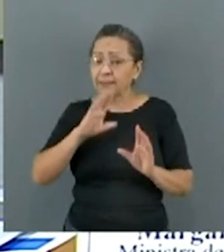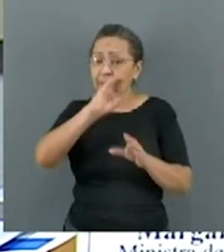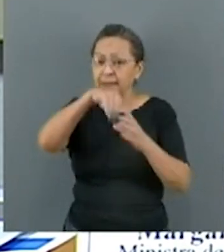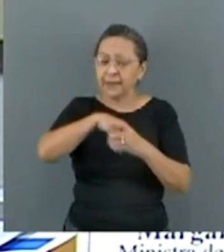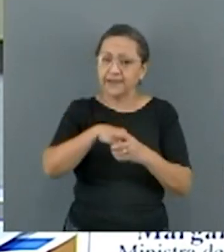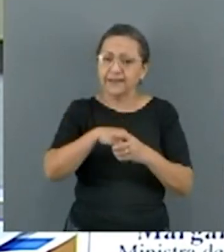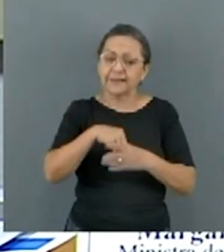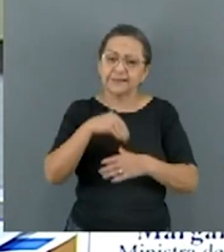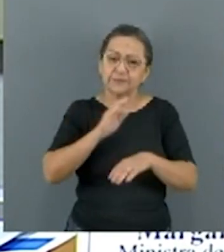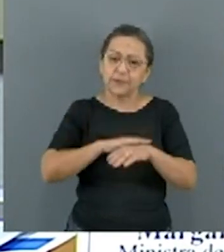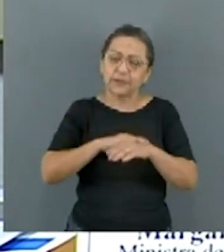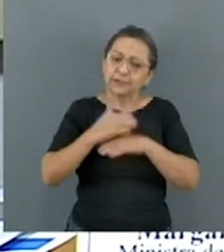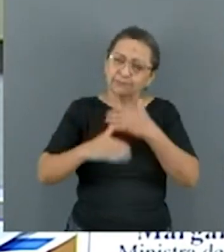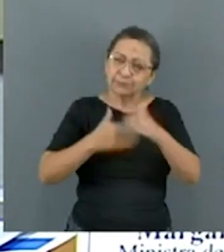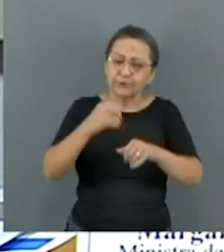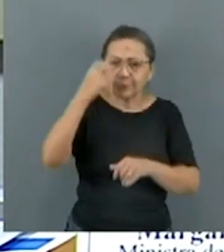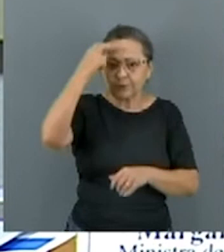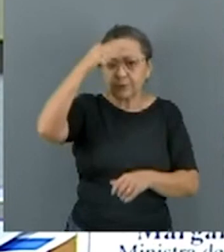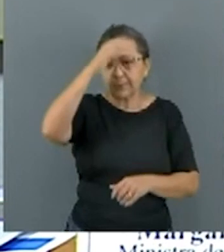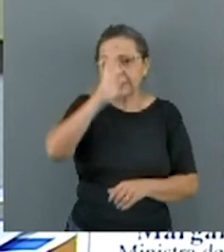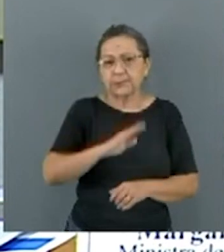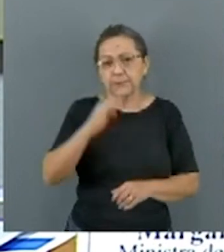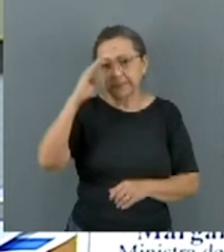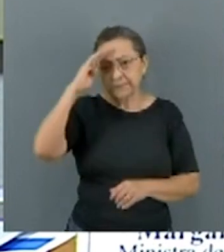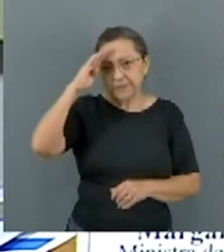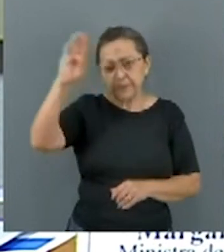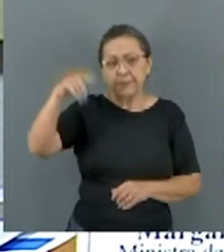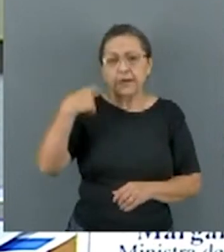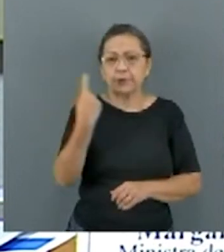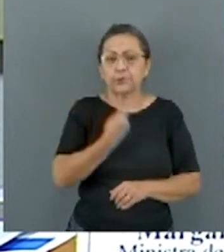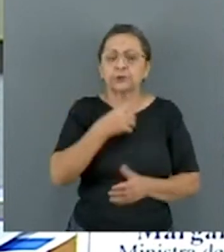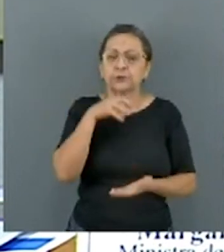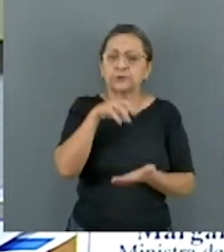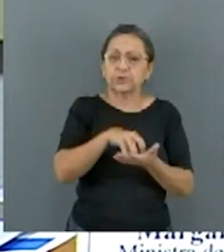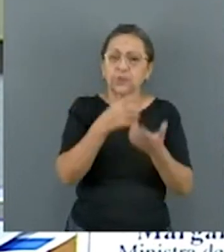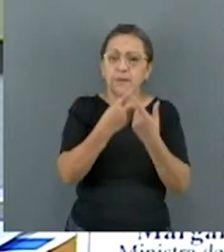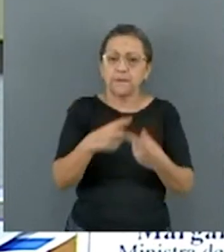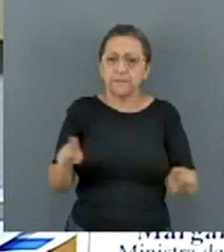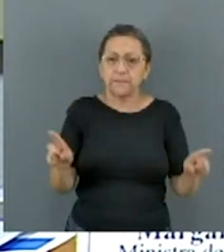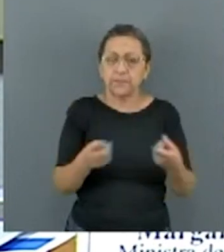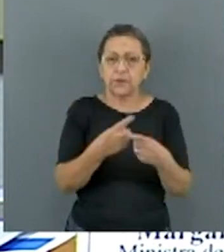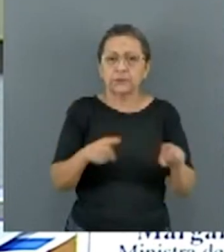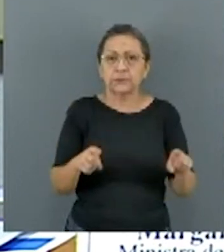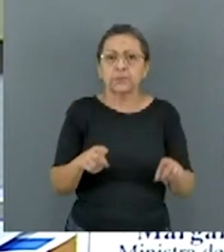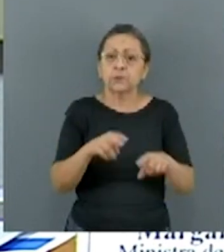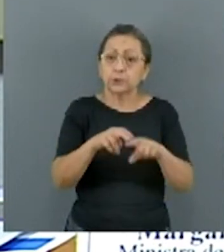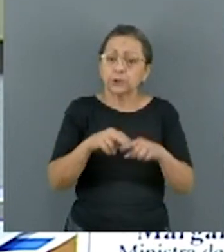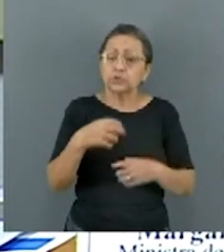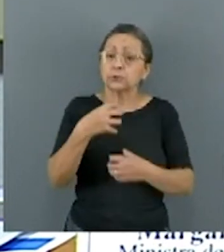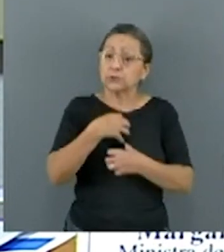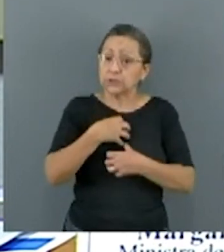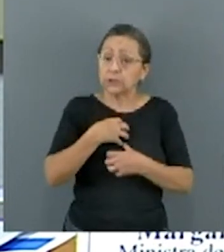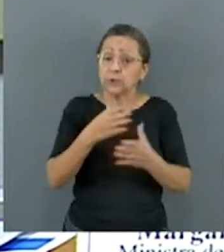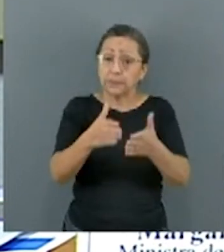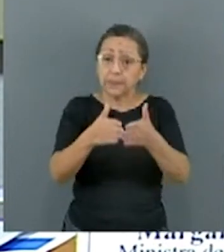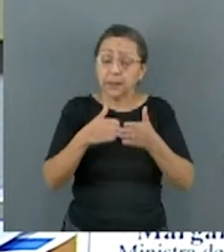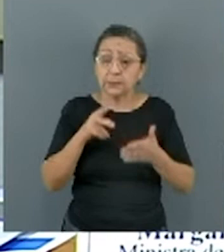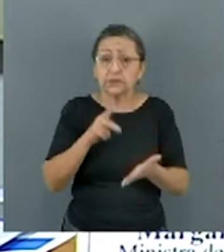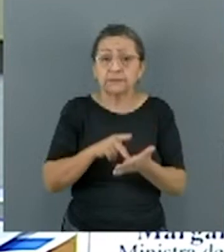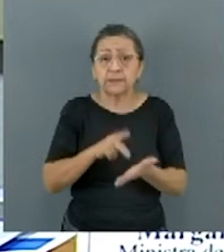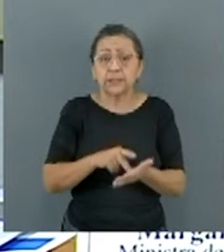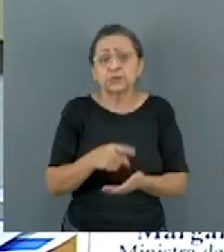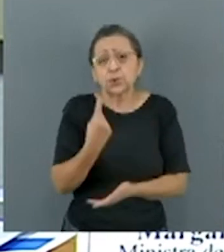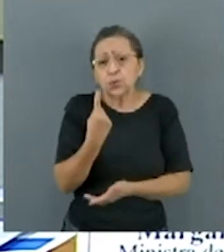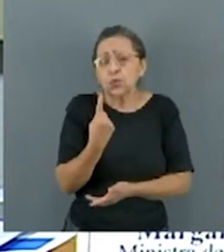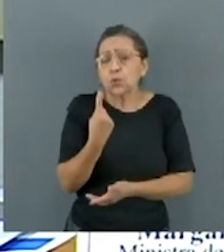cultura do Brasil, especialmente para nós da área musical. Então, por isso, eu sinto e eu peço, na verdade, um momento